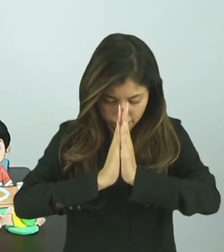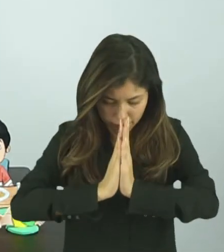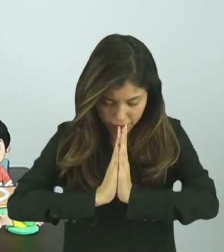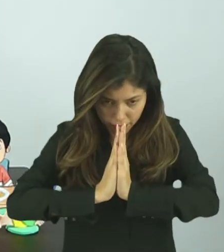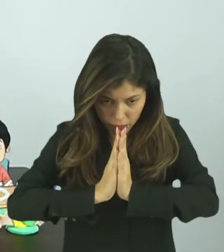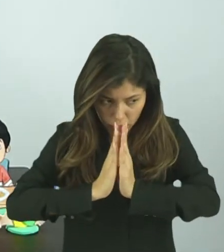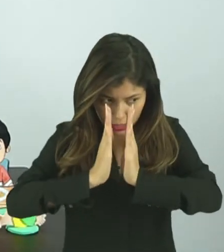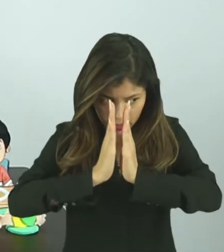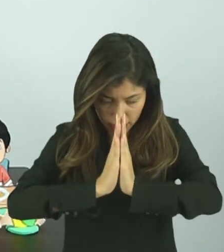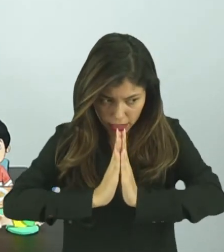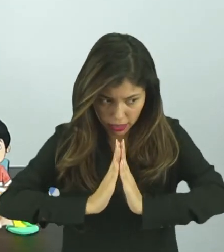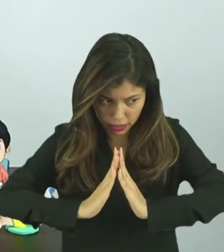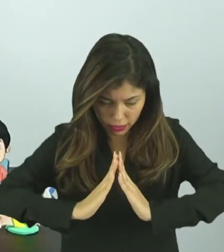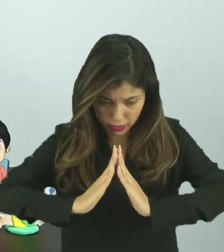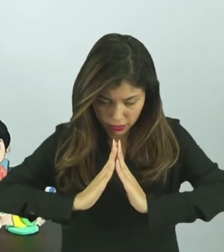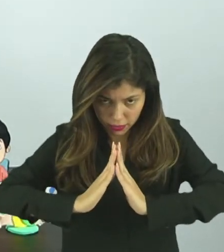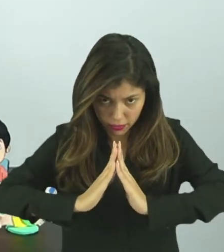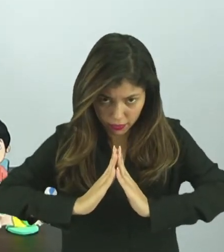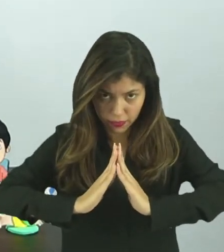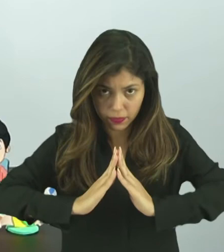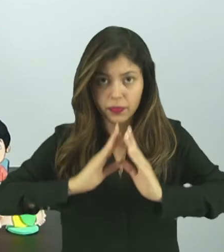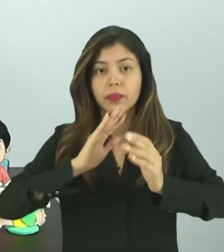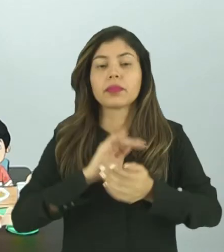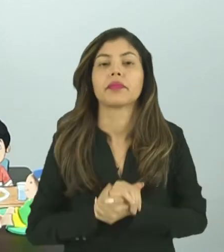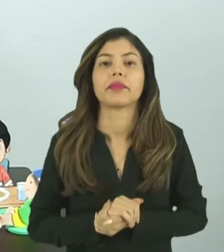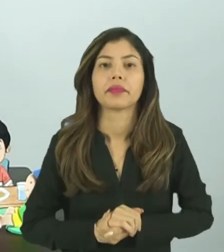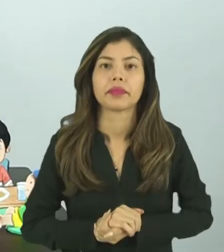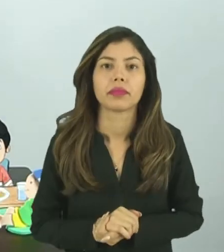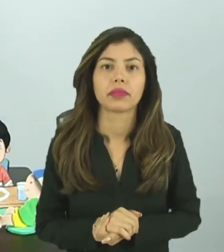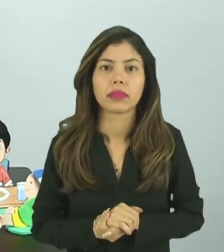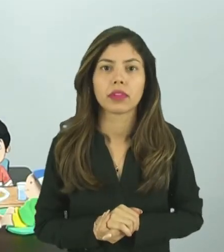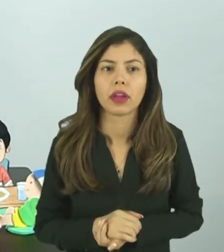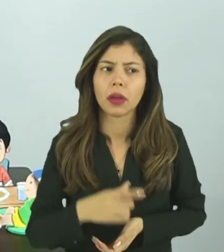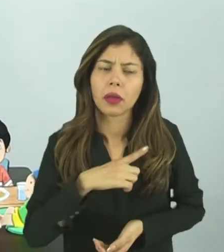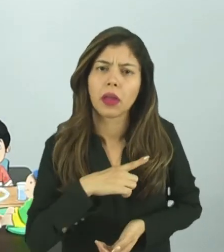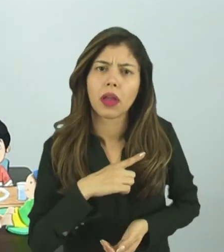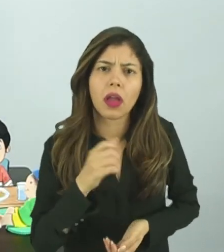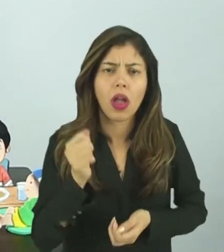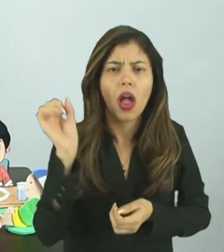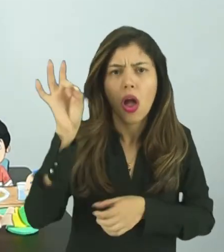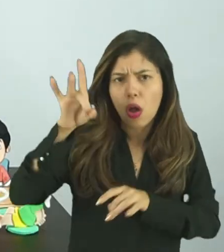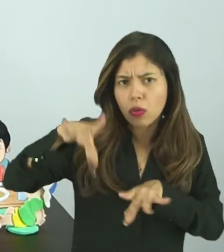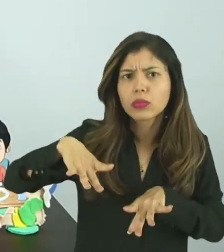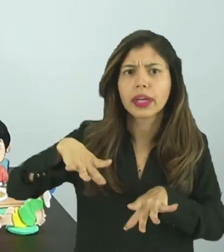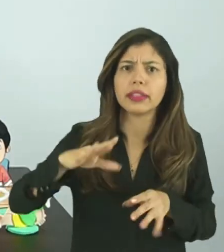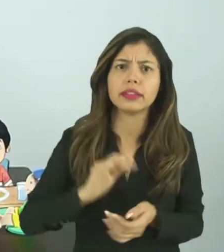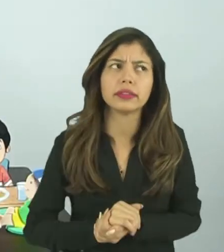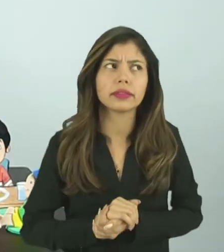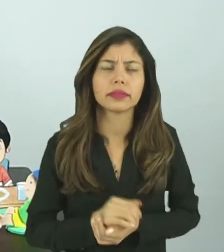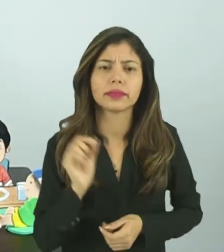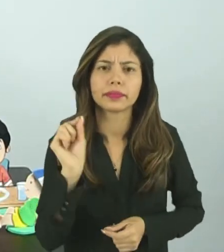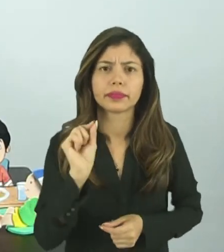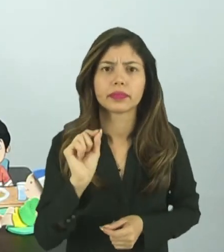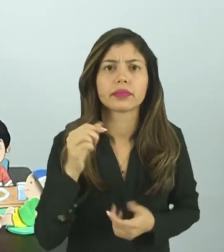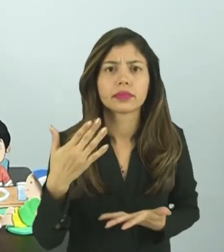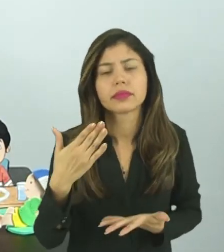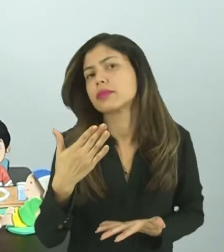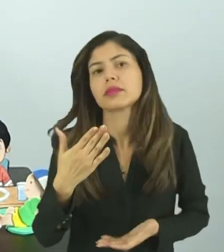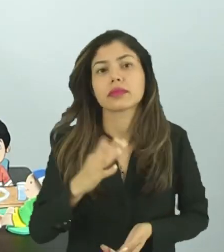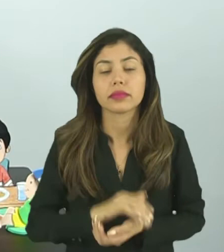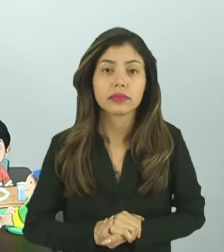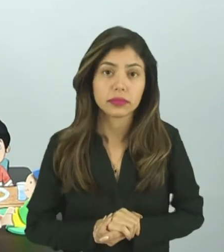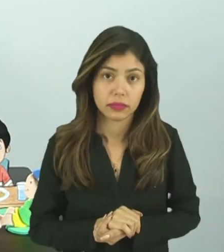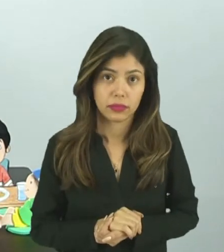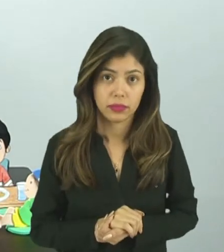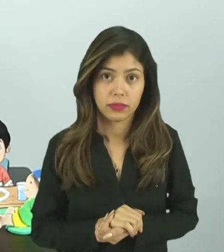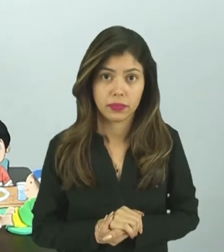noite, não é? E aí? Tem uma atividade principal que todo mundo faz